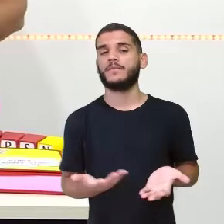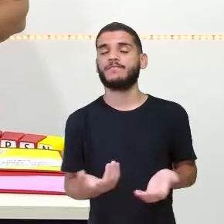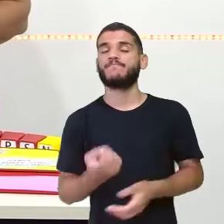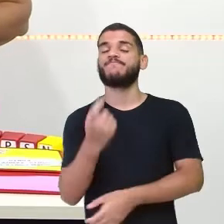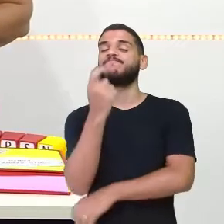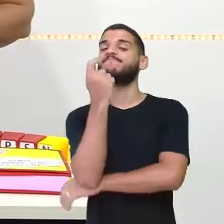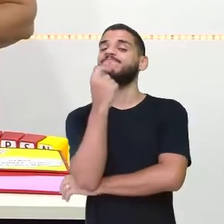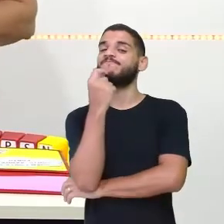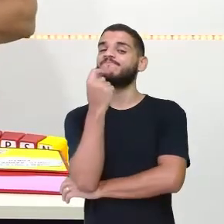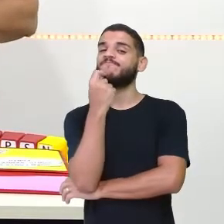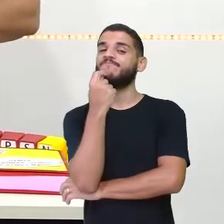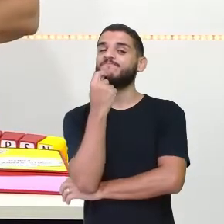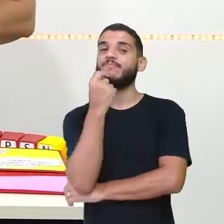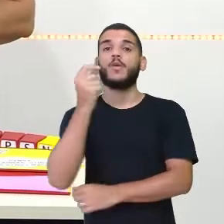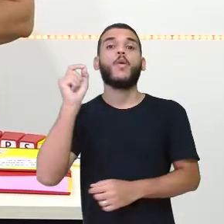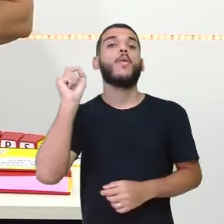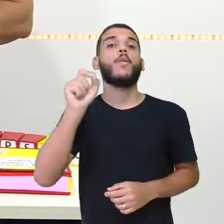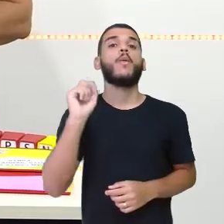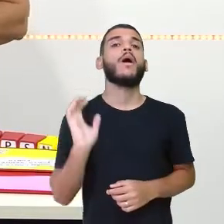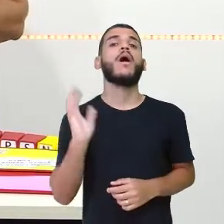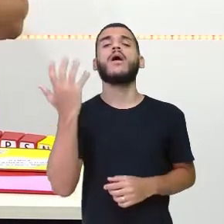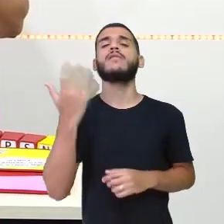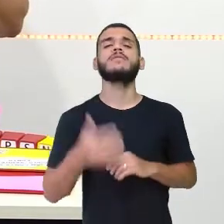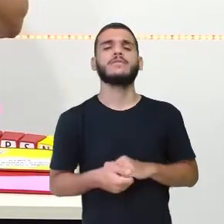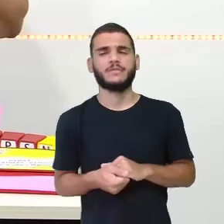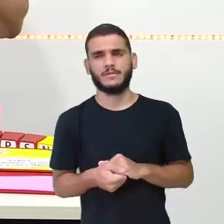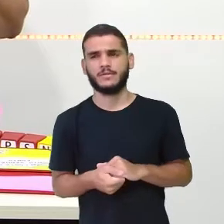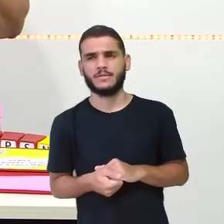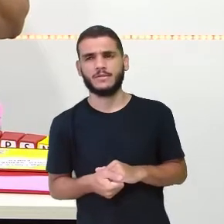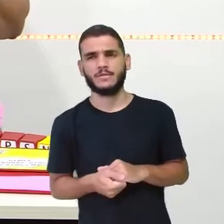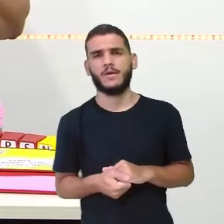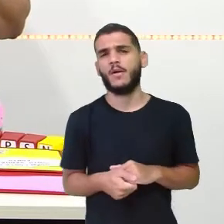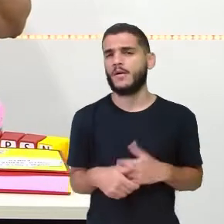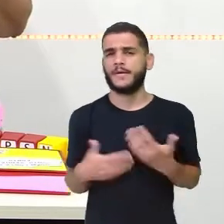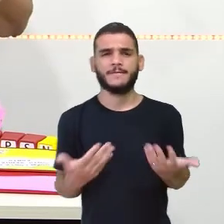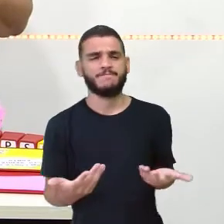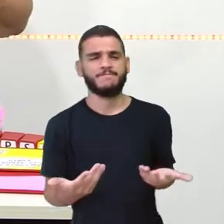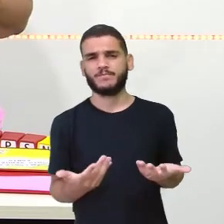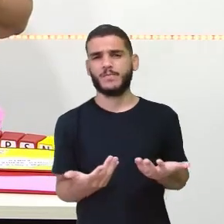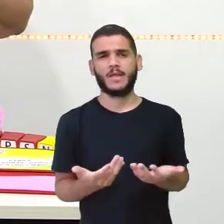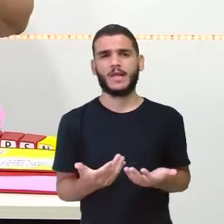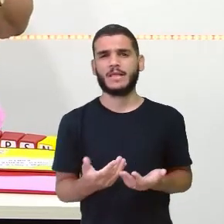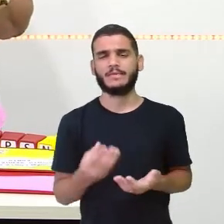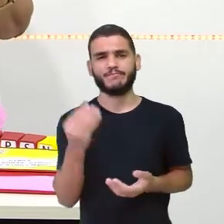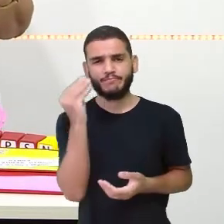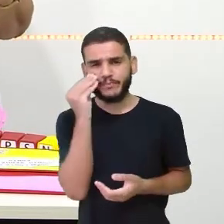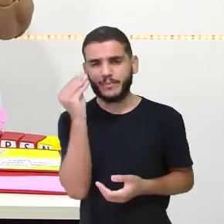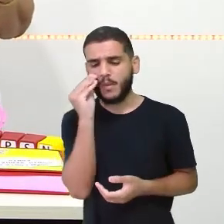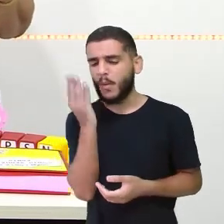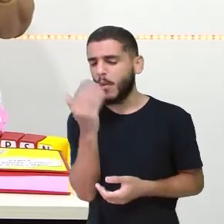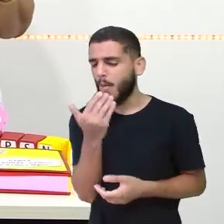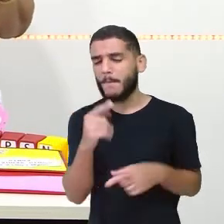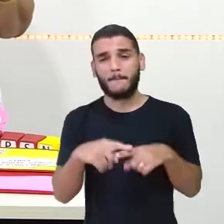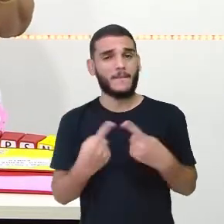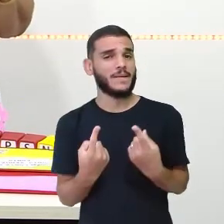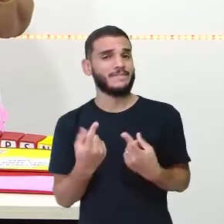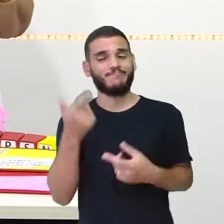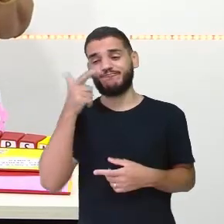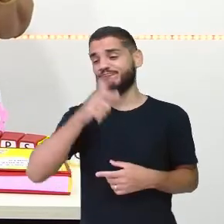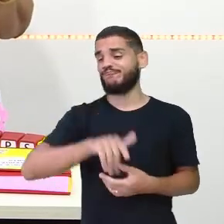O que será que aconteceu? Ele tentou, tentou comer, não conseguiu comer porque estava em cima de uma